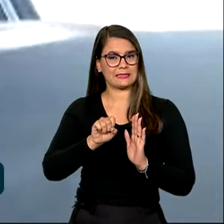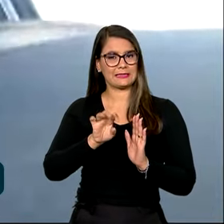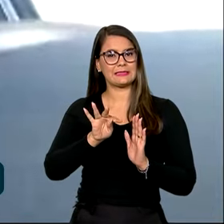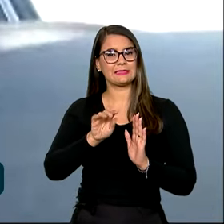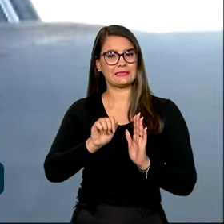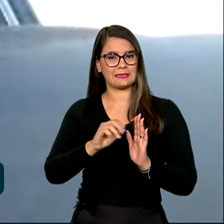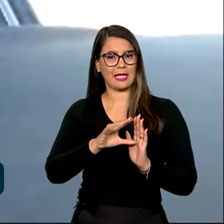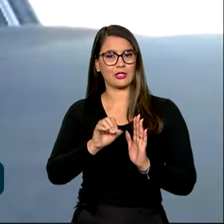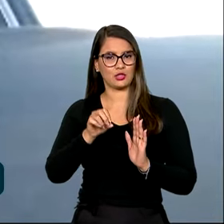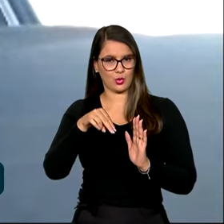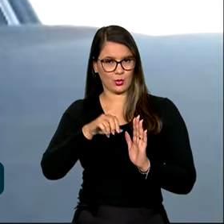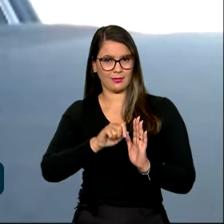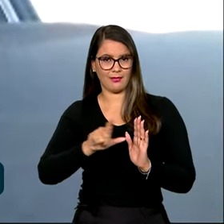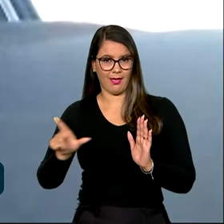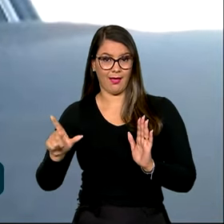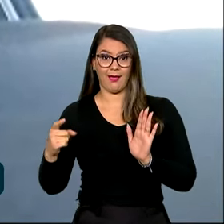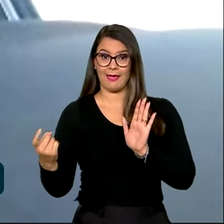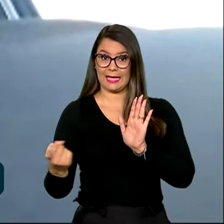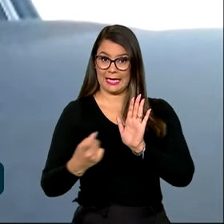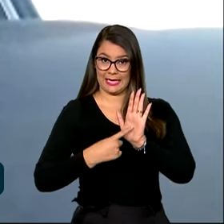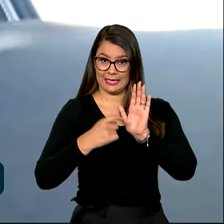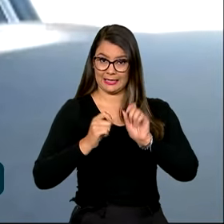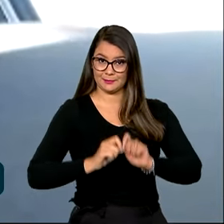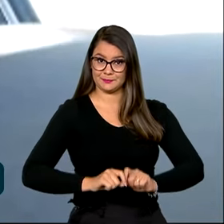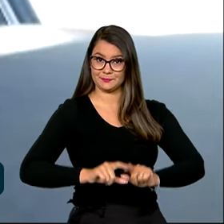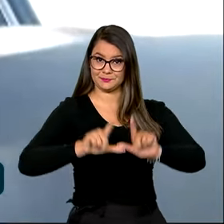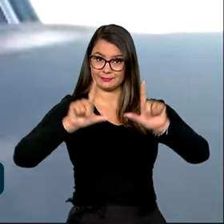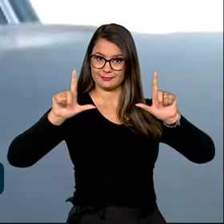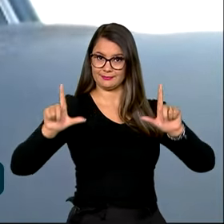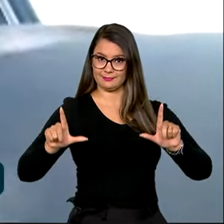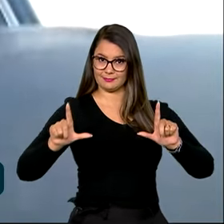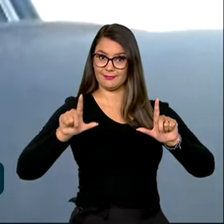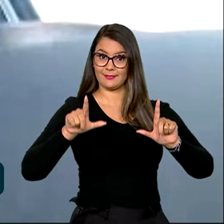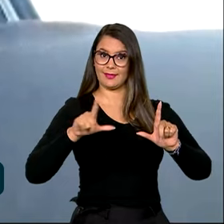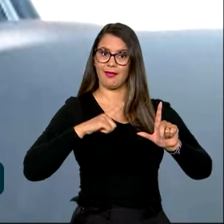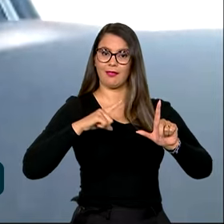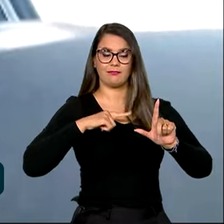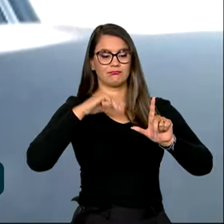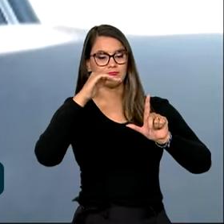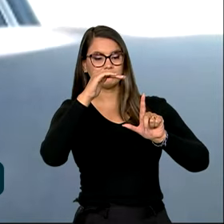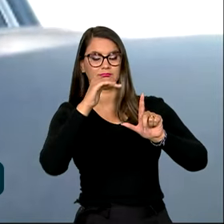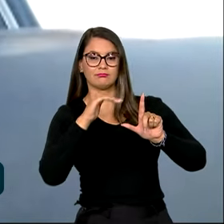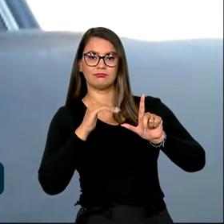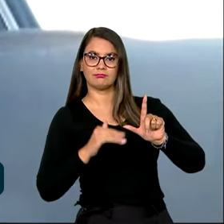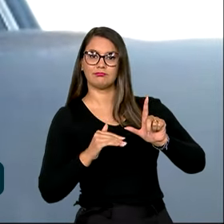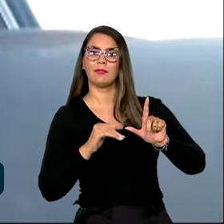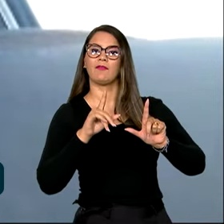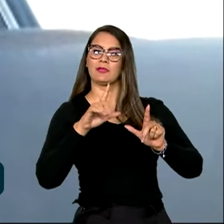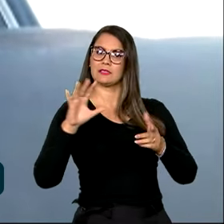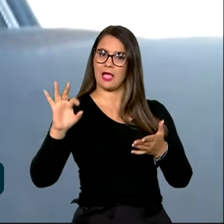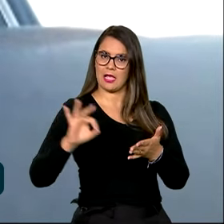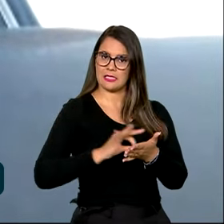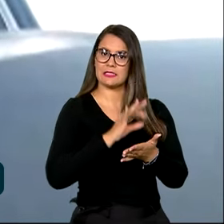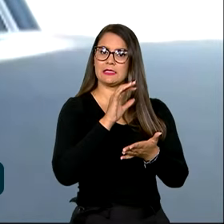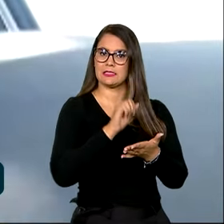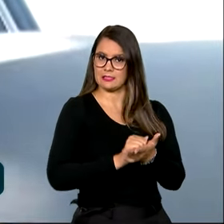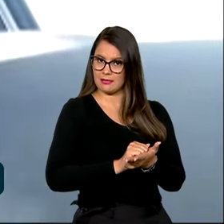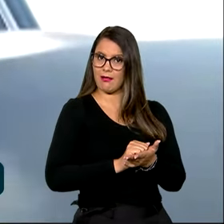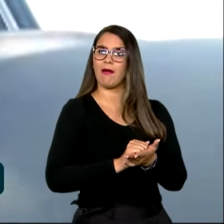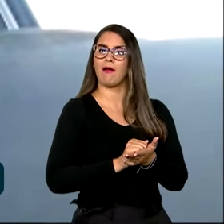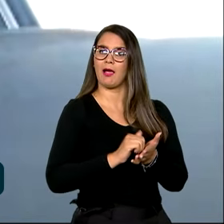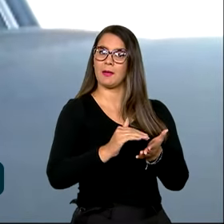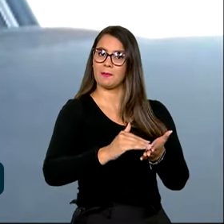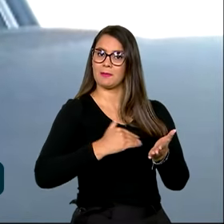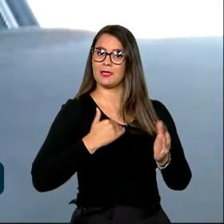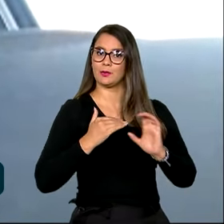clica nele, ele abre e te dá as opções para você fazer o cadastro, e aí eles